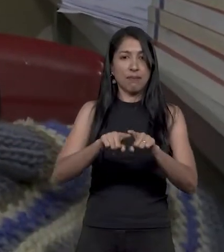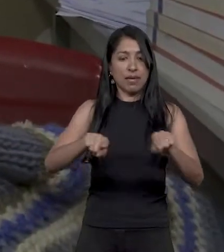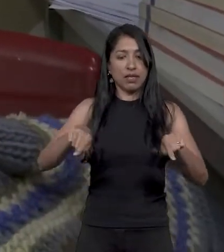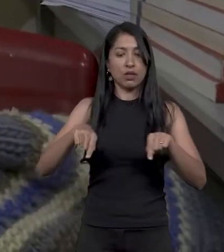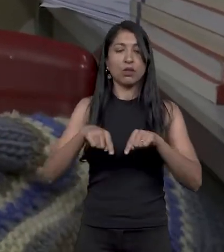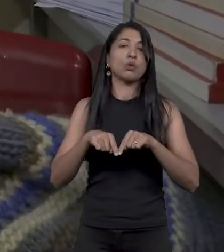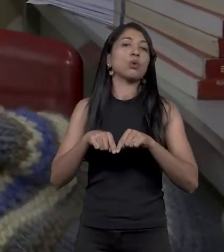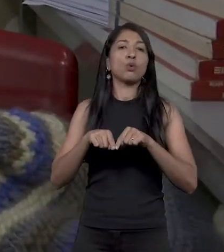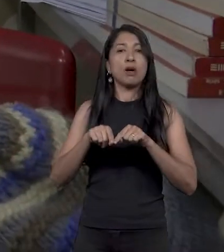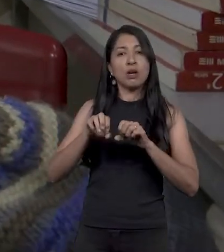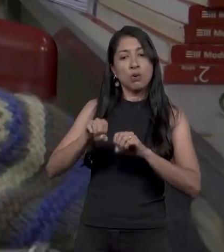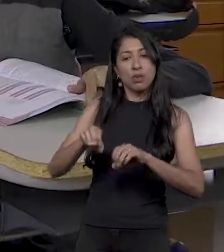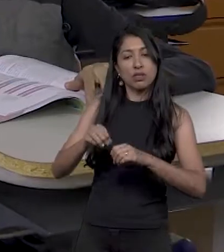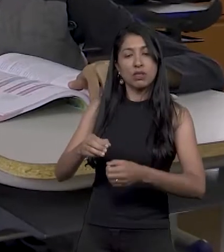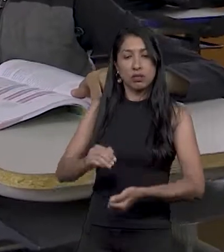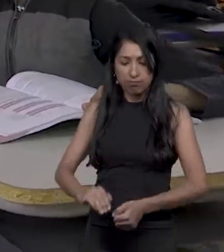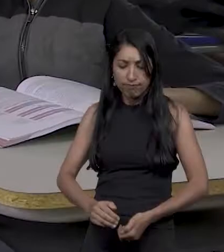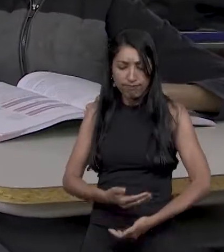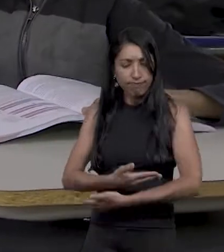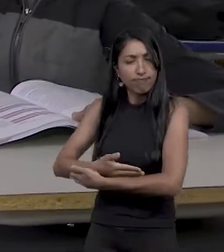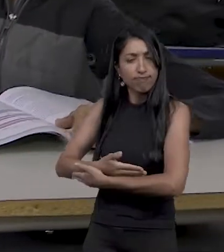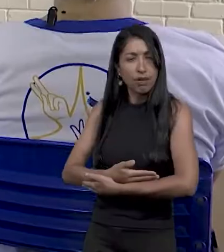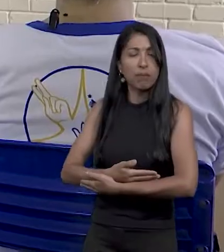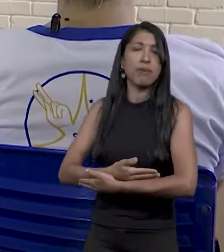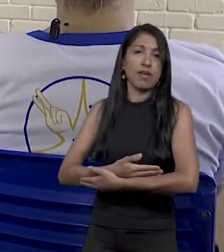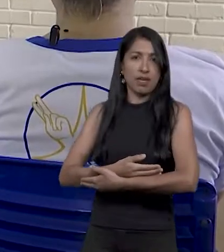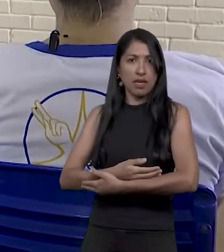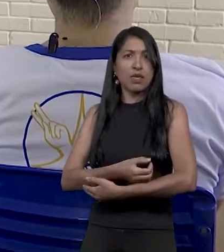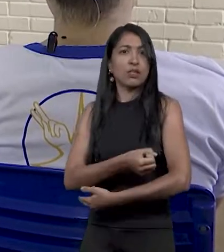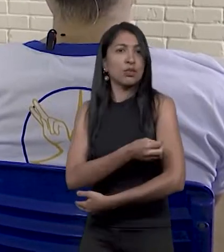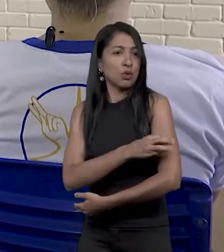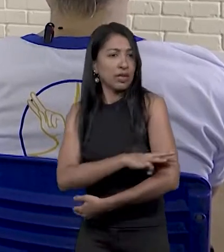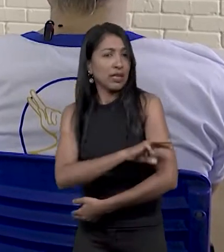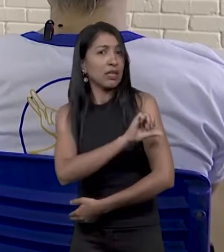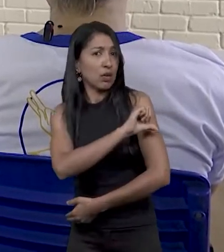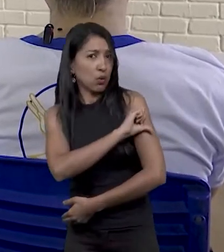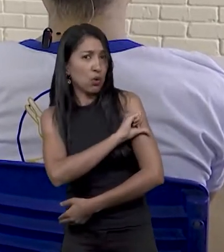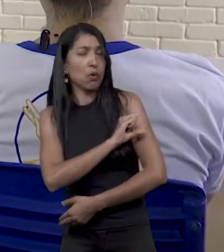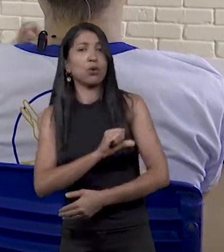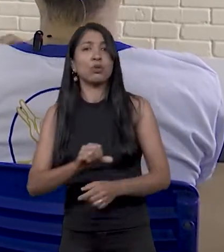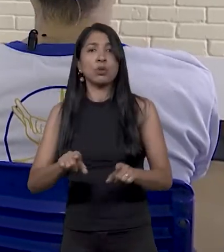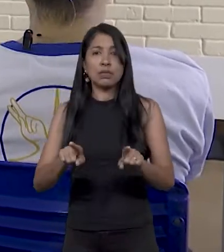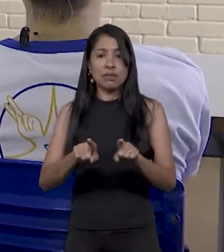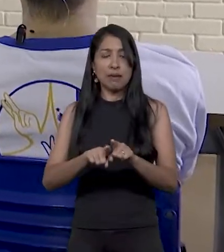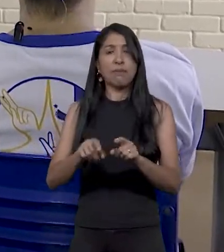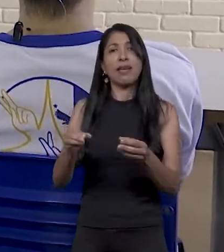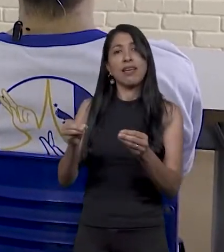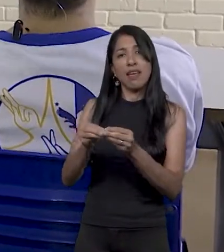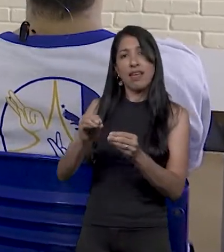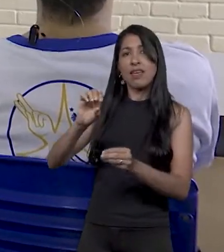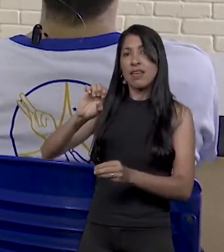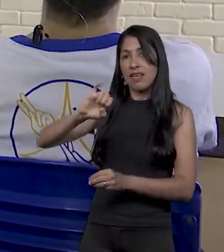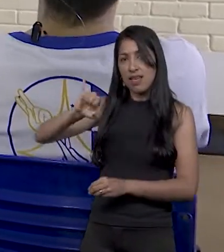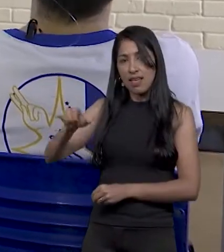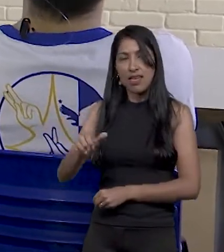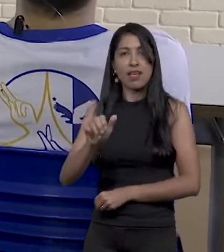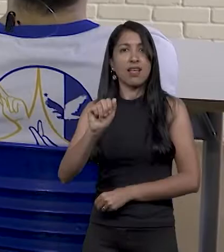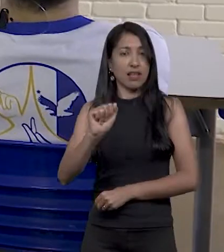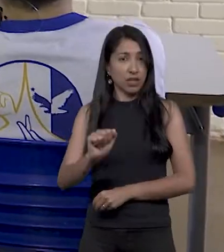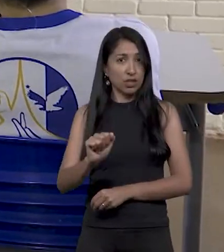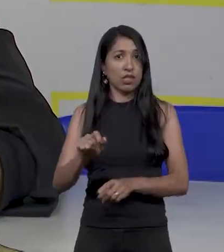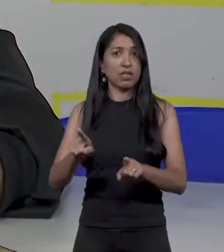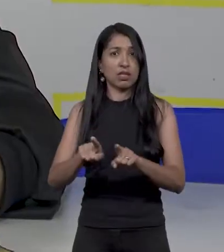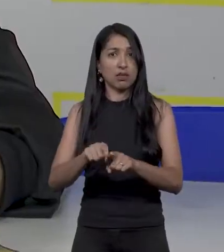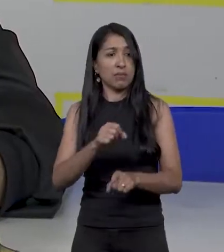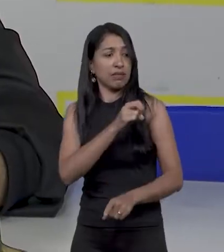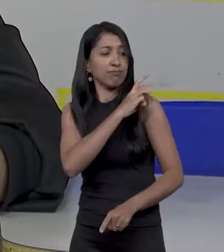turmas no ensino precoce e do fundamental, também possui alunos do ensino de jovens e adultos, o